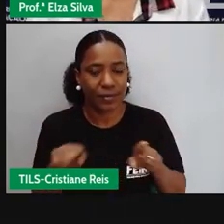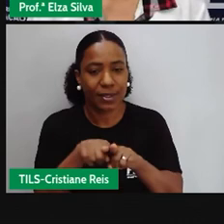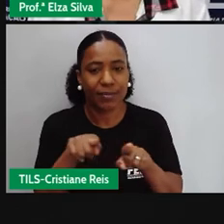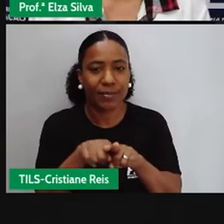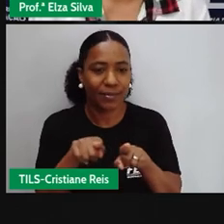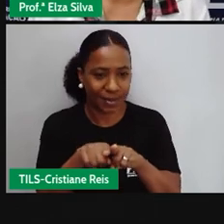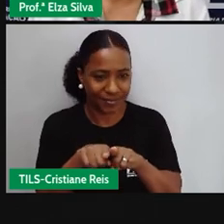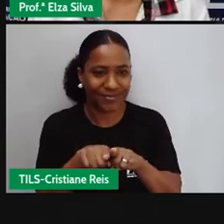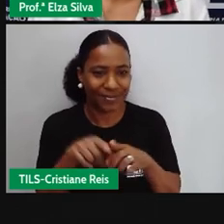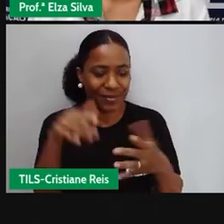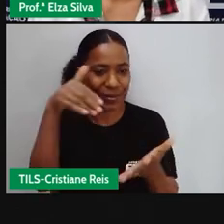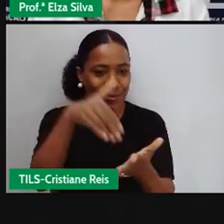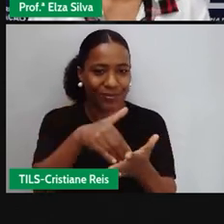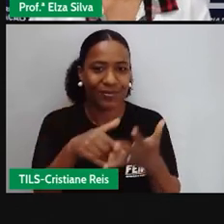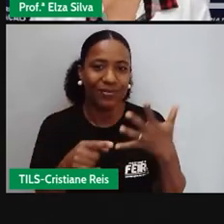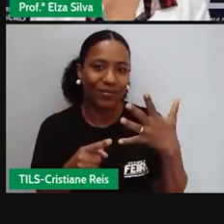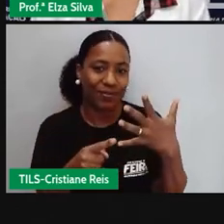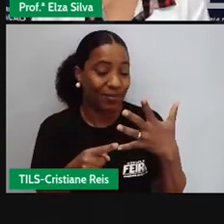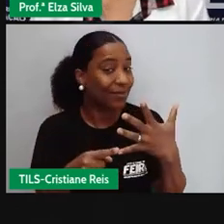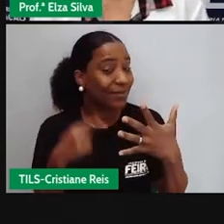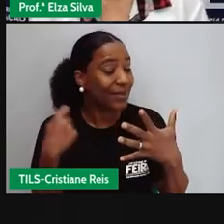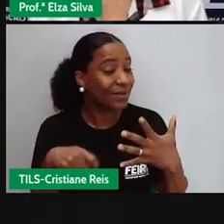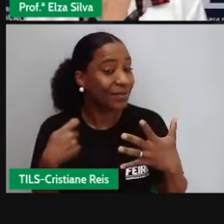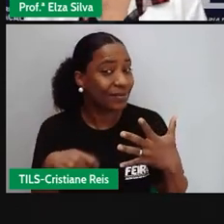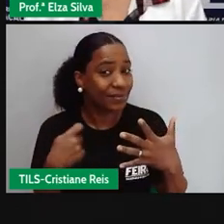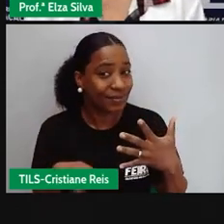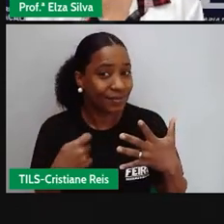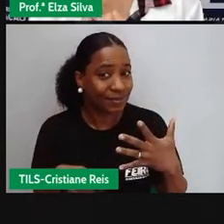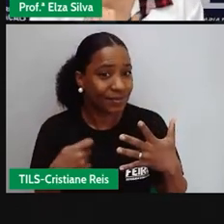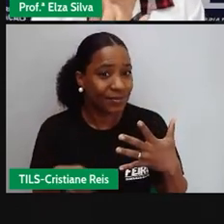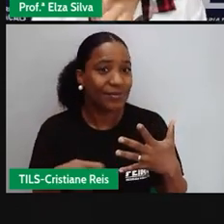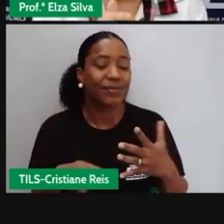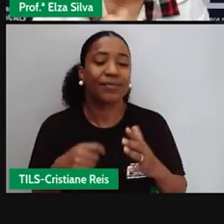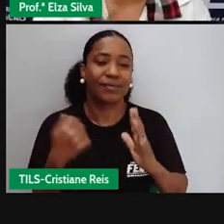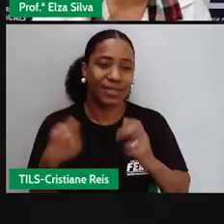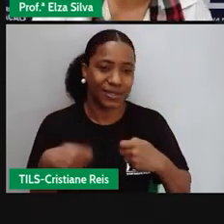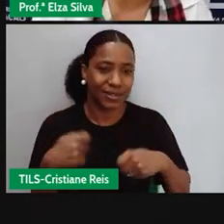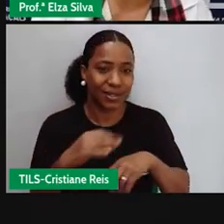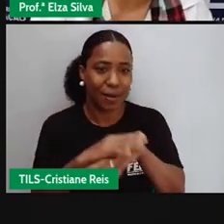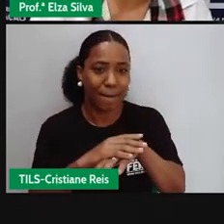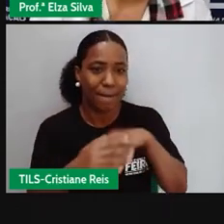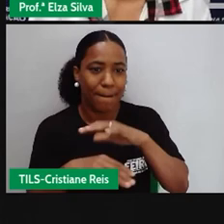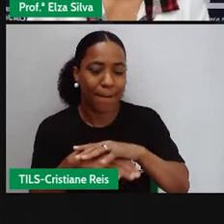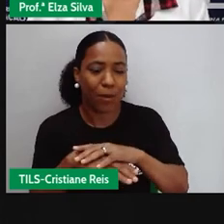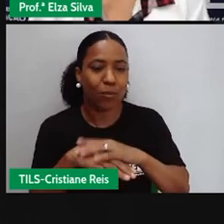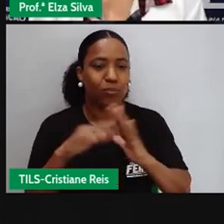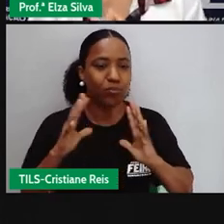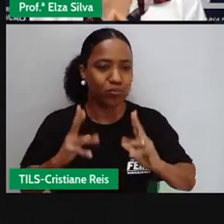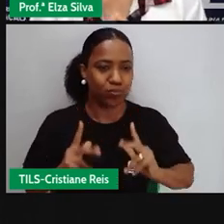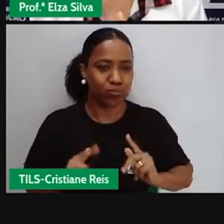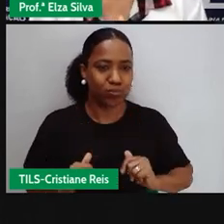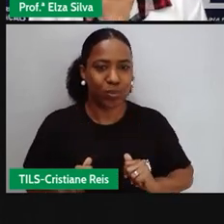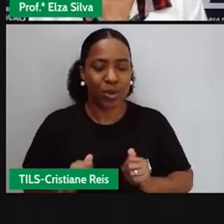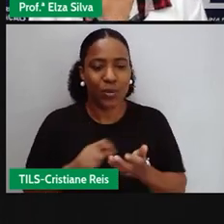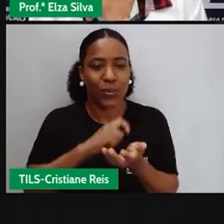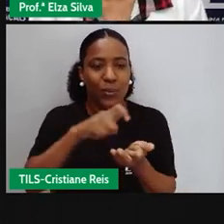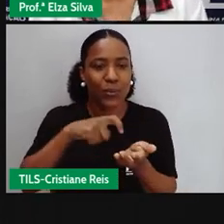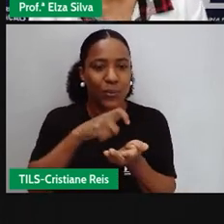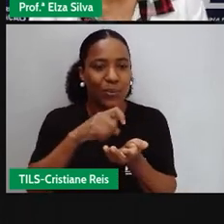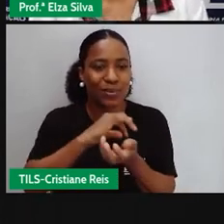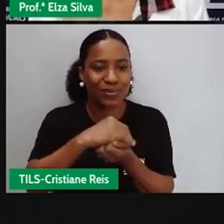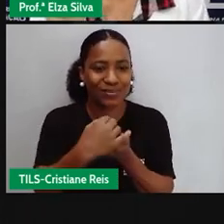sanitize your hands. O que é que nós vamos fazer? Higienizar as nossas mãos com álcool em gel.